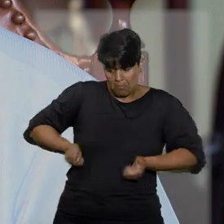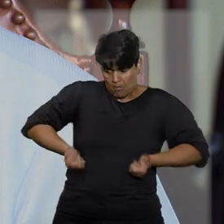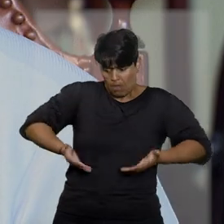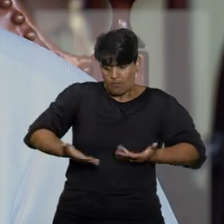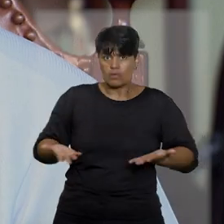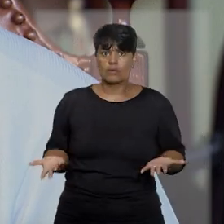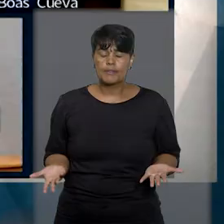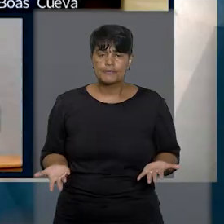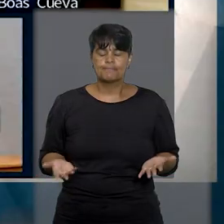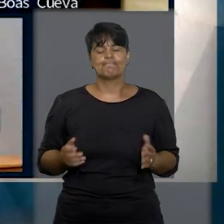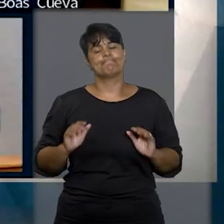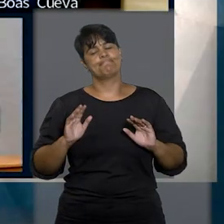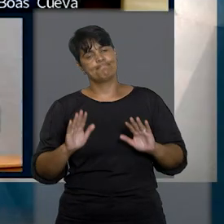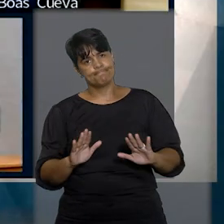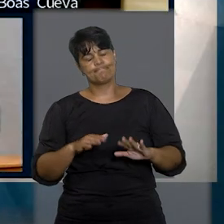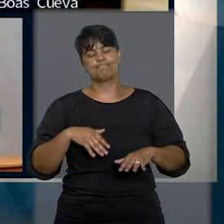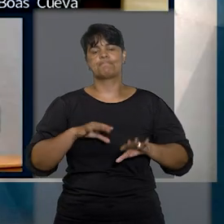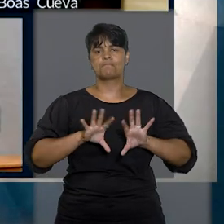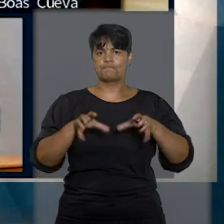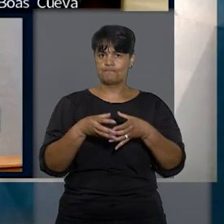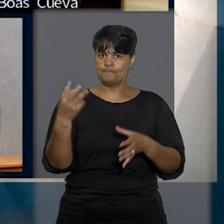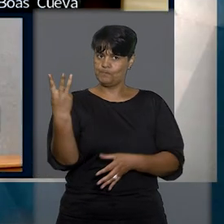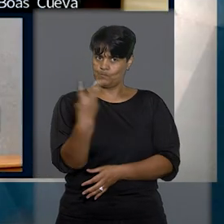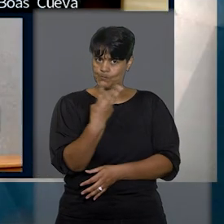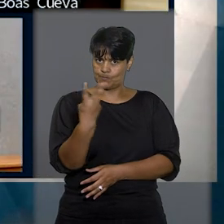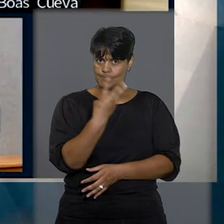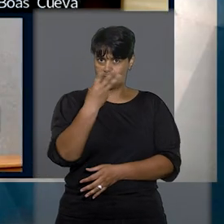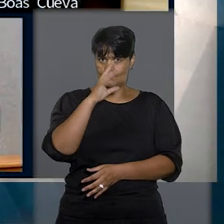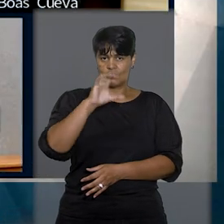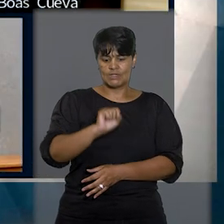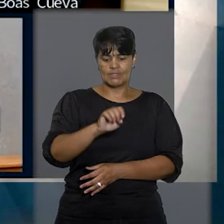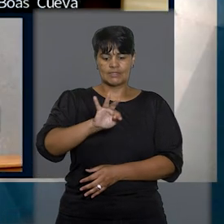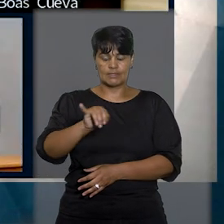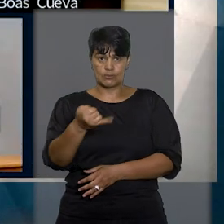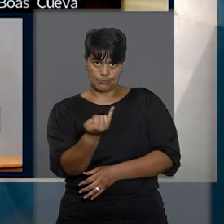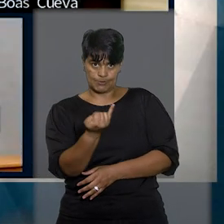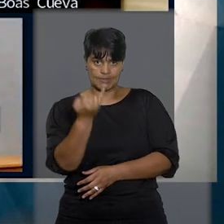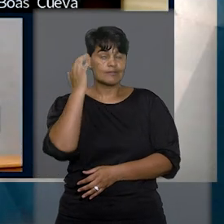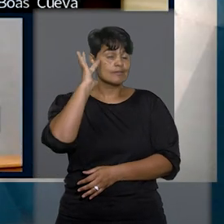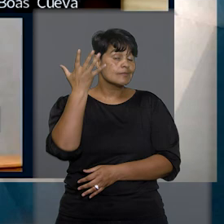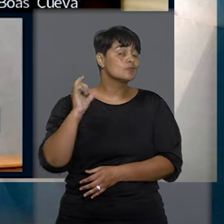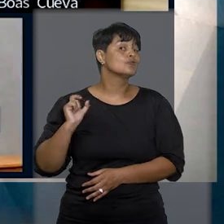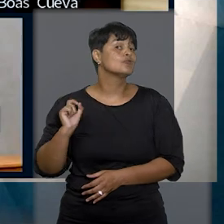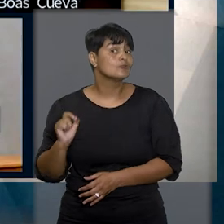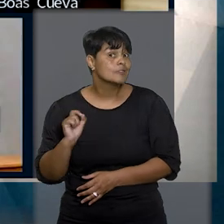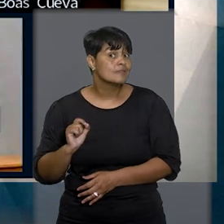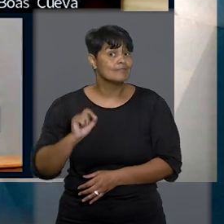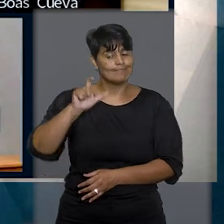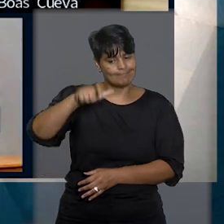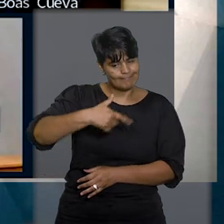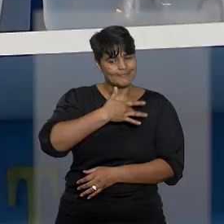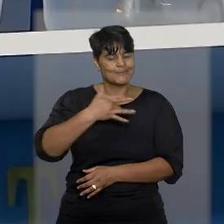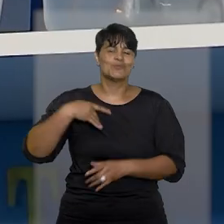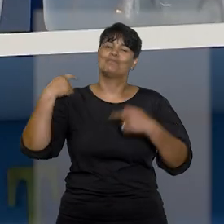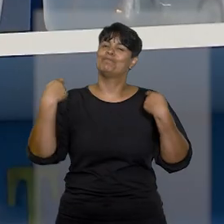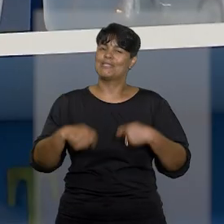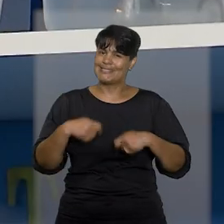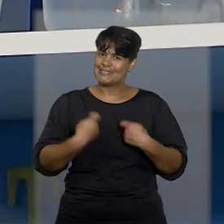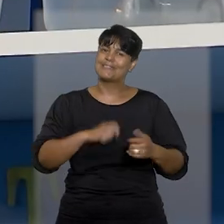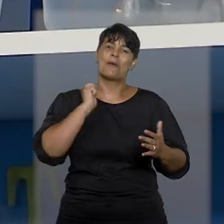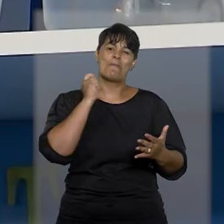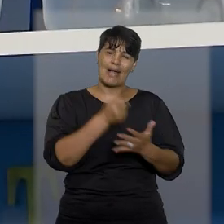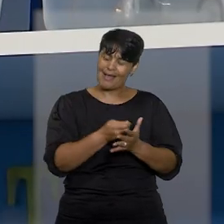financeiramente por fora. Em recente acordo, a terceira turma do STJ entendeu que plano de saúde deve custear os